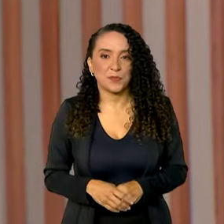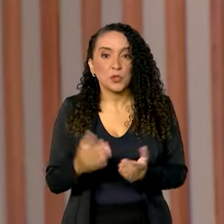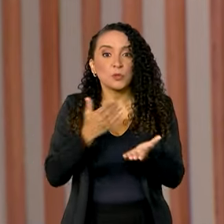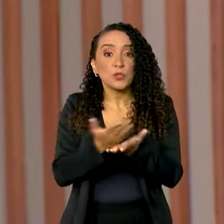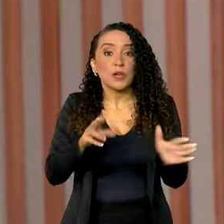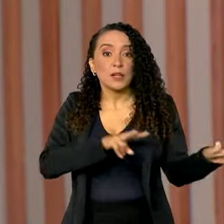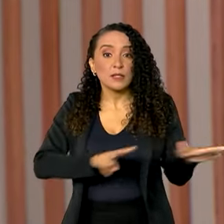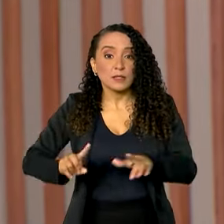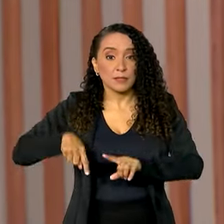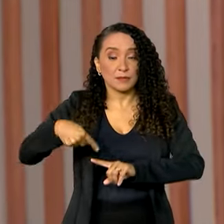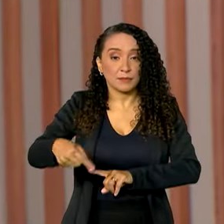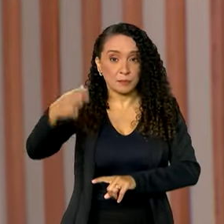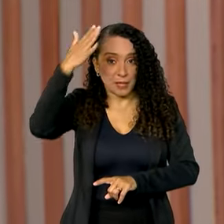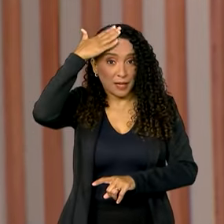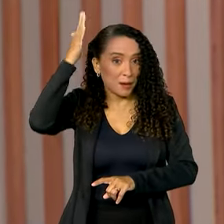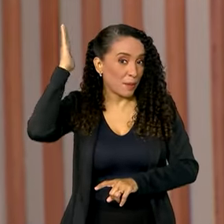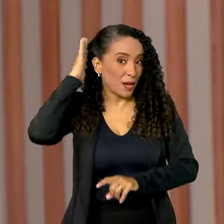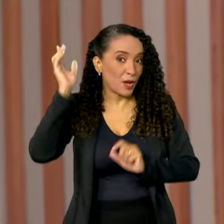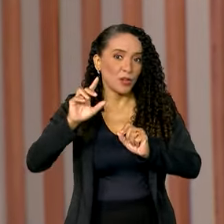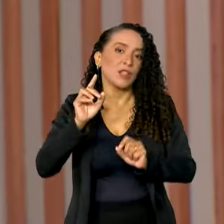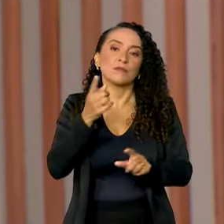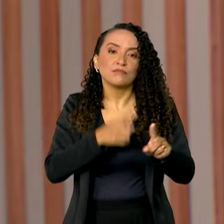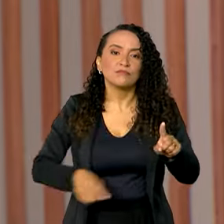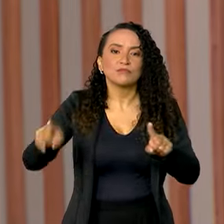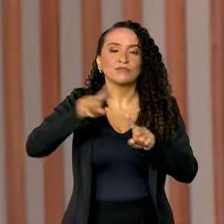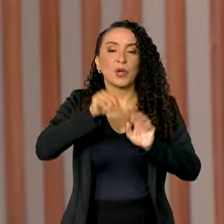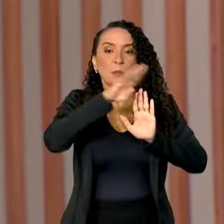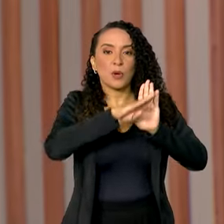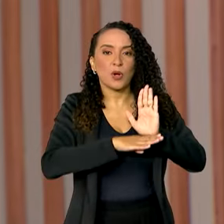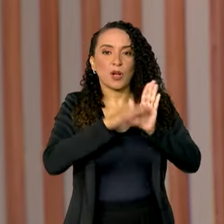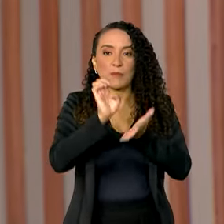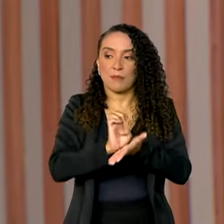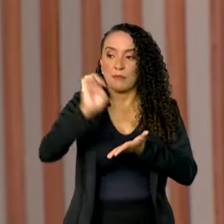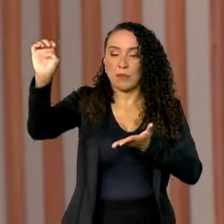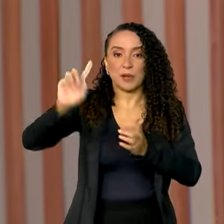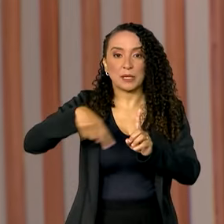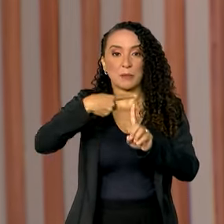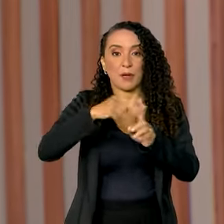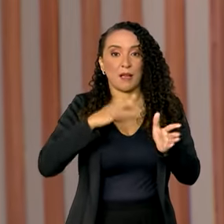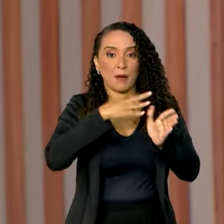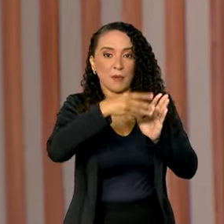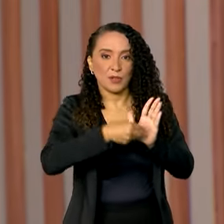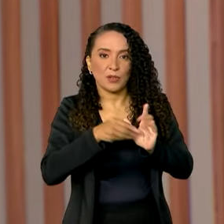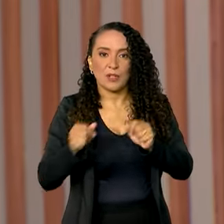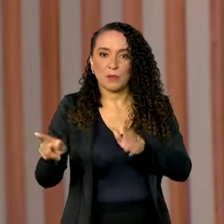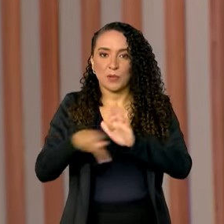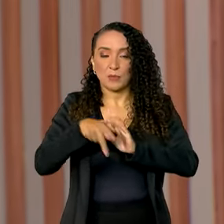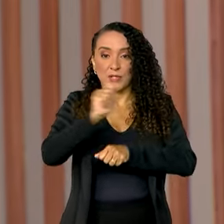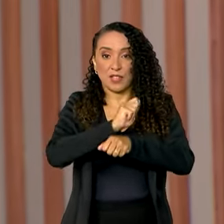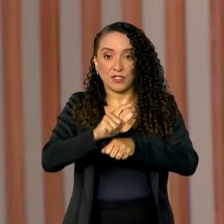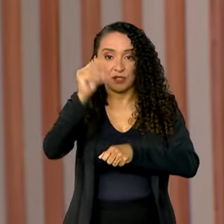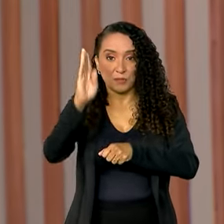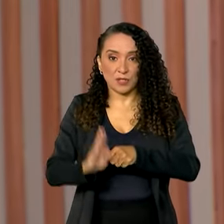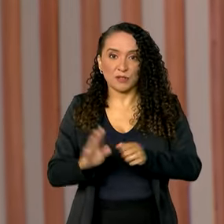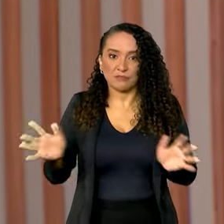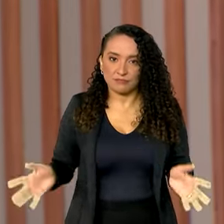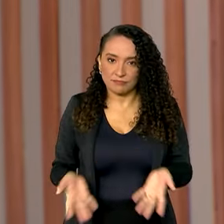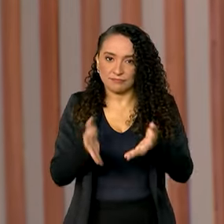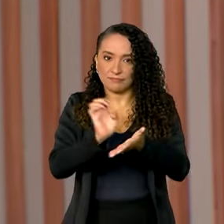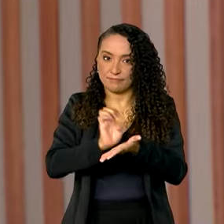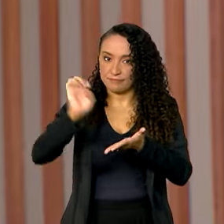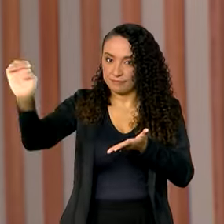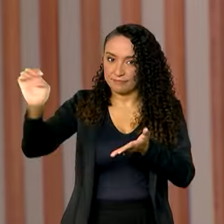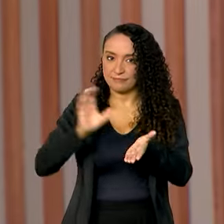Começou esta semana em Belém, no Pará, mais uma rodada do programa Exporta Mais Amazônia da Agência Brasileira de Promoção de